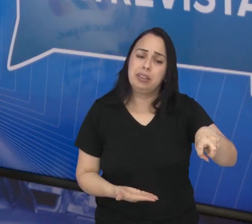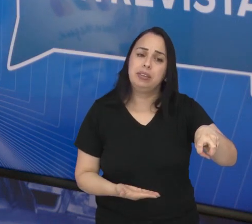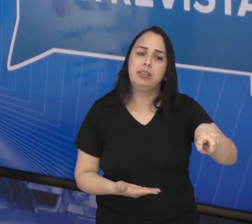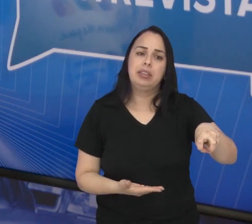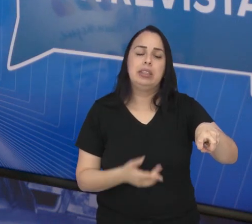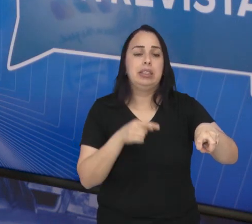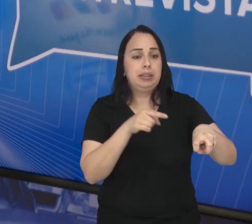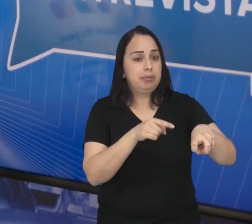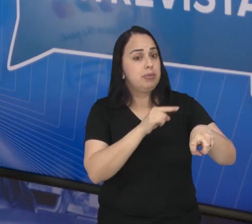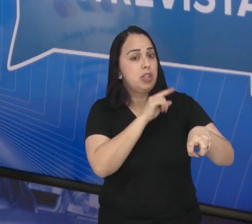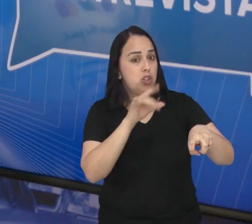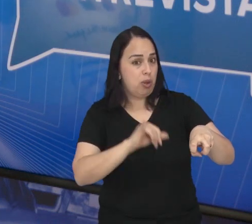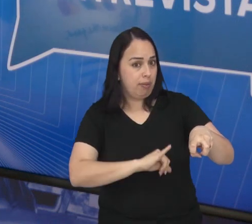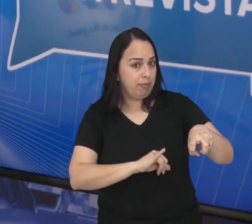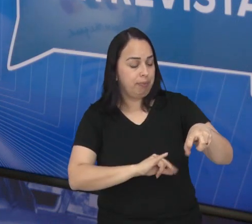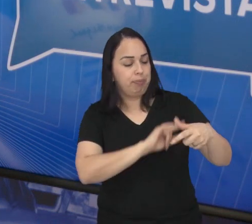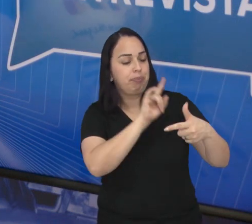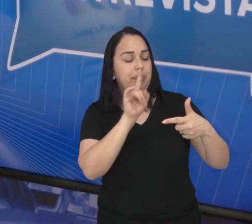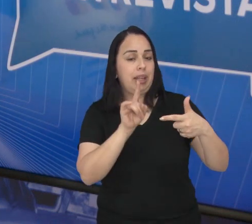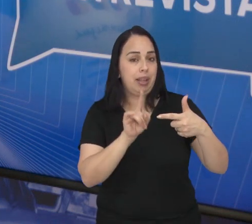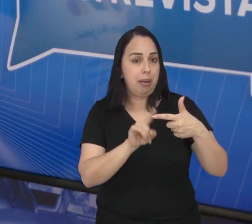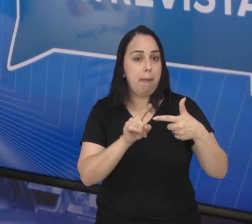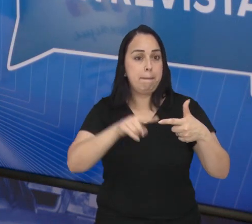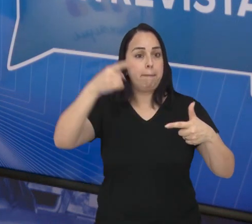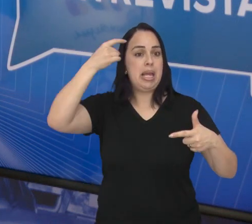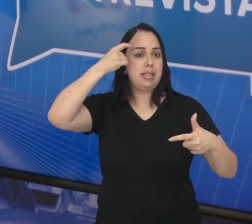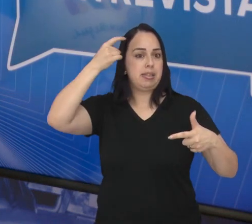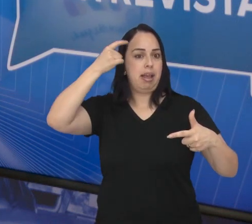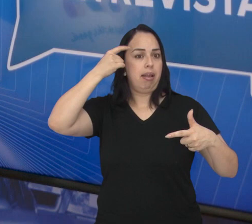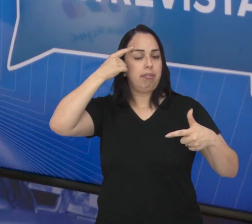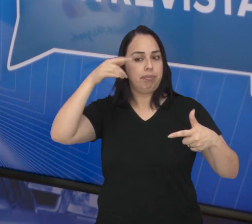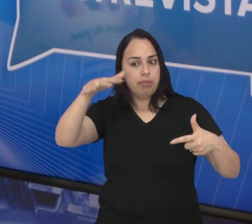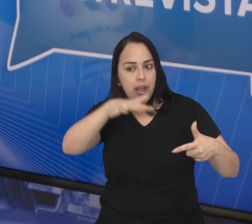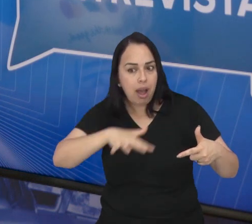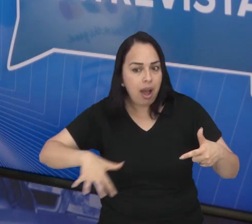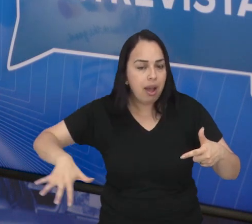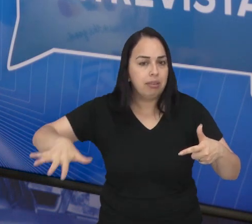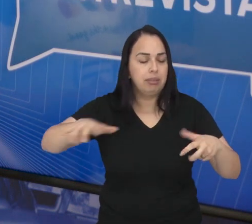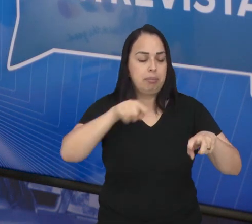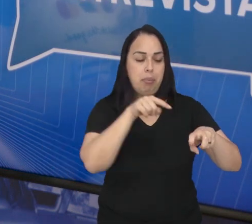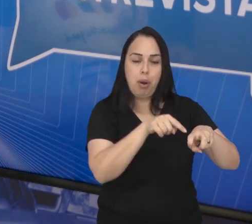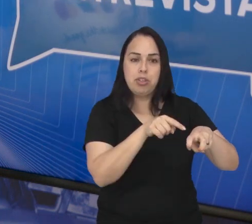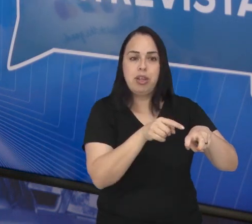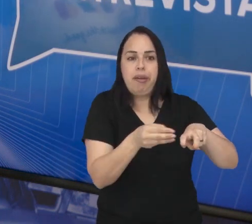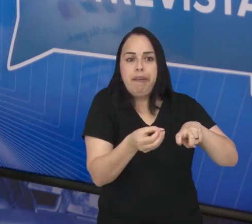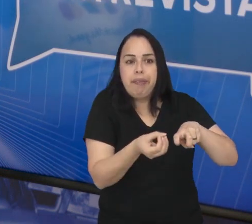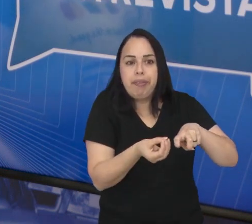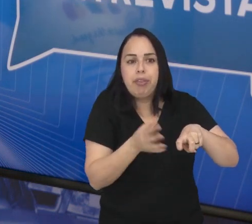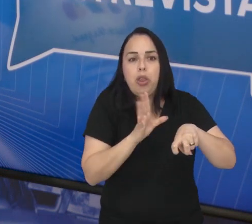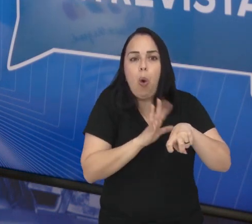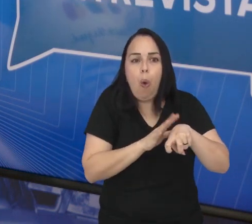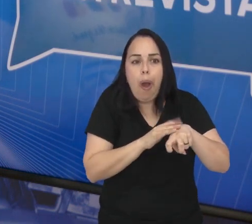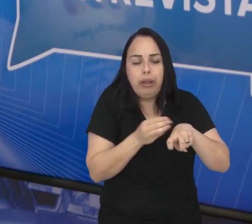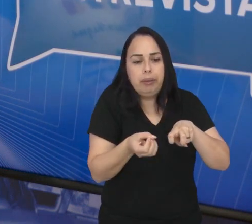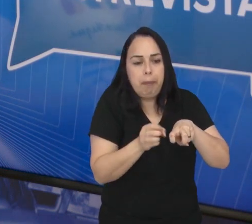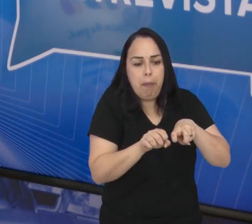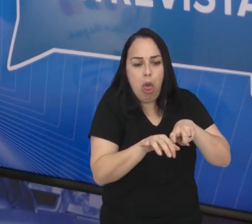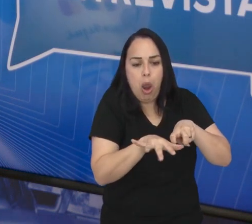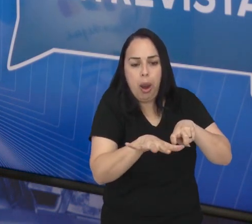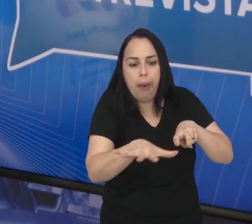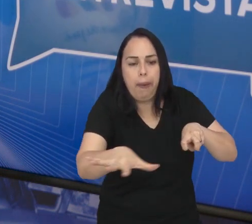Juntamente com o sofrimento do animal, a questão da saúde pública. Porque esse animal pode trazer, pode desenvolver